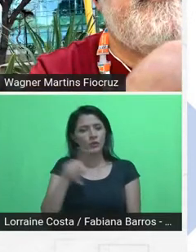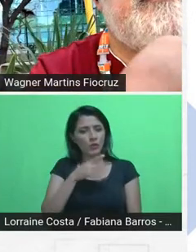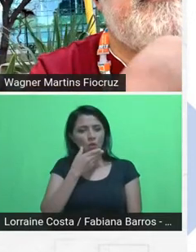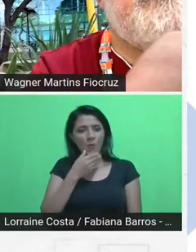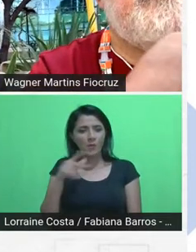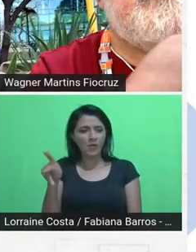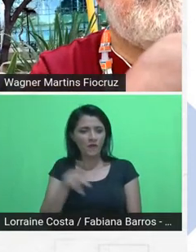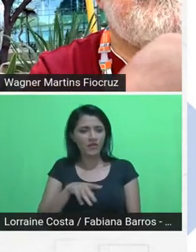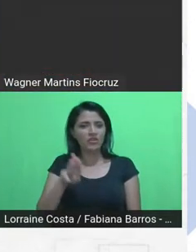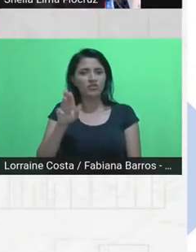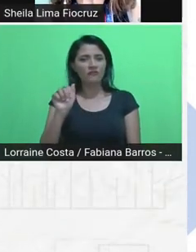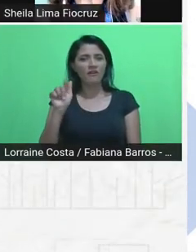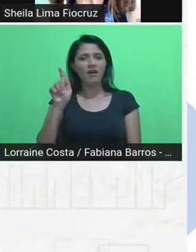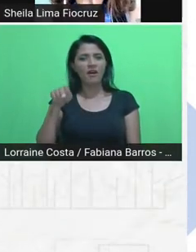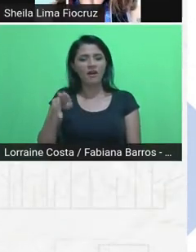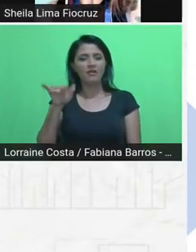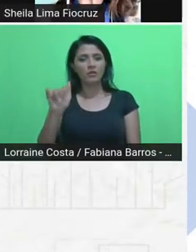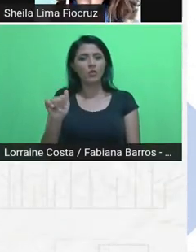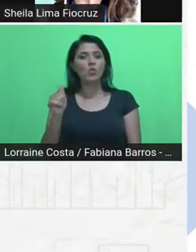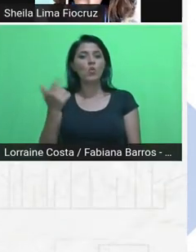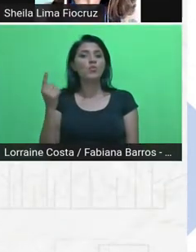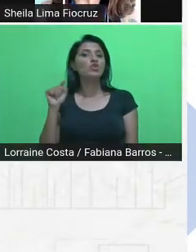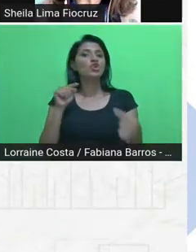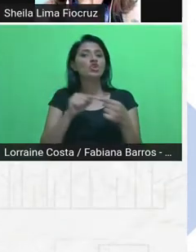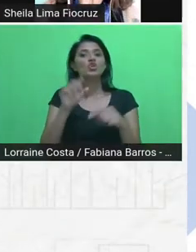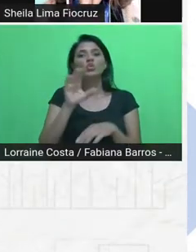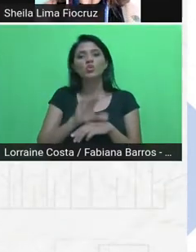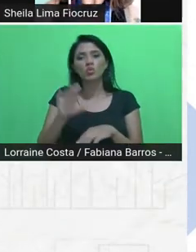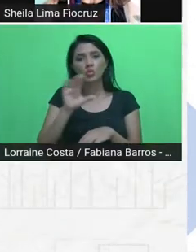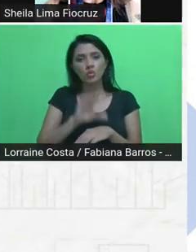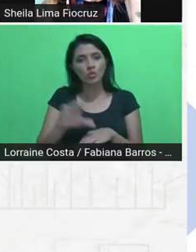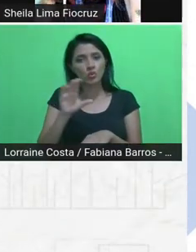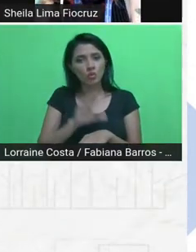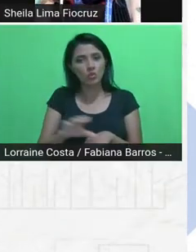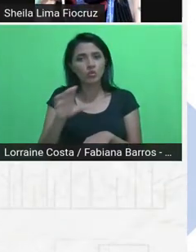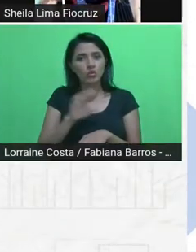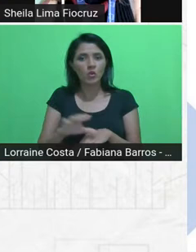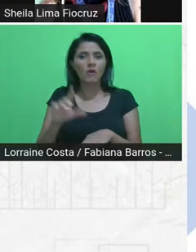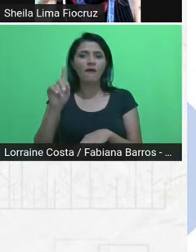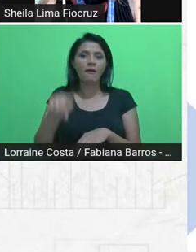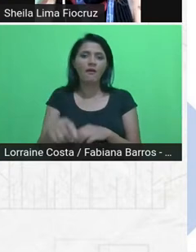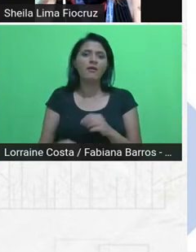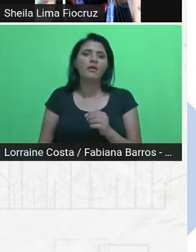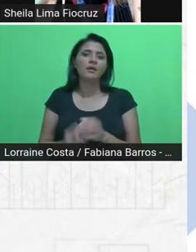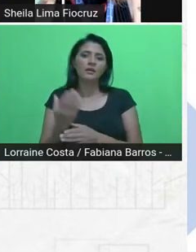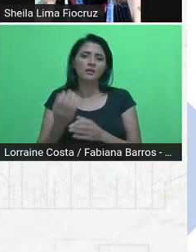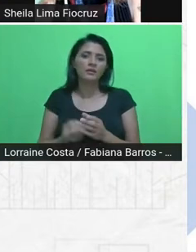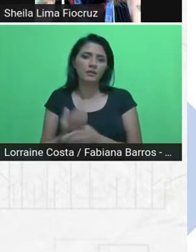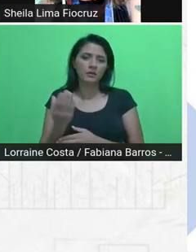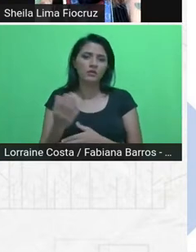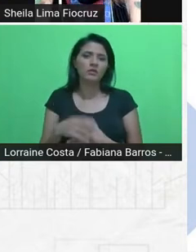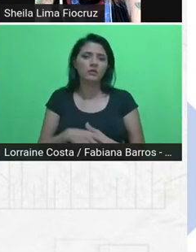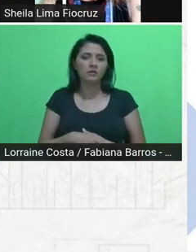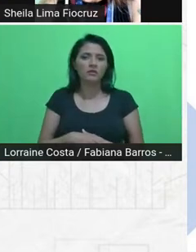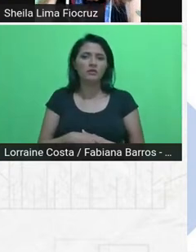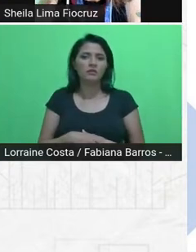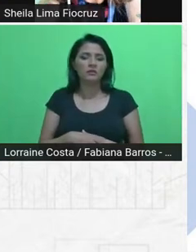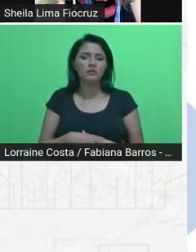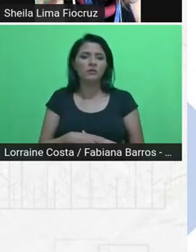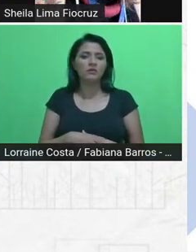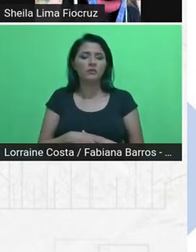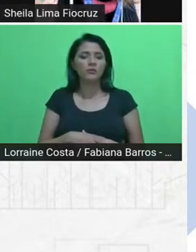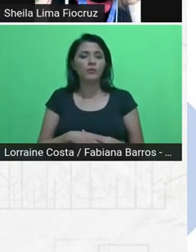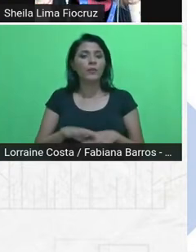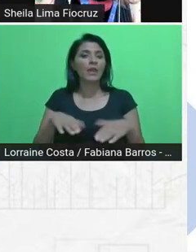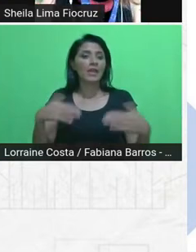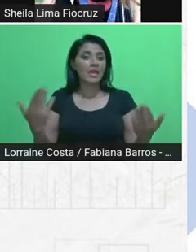os objetivos do curso é construir metodologias para a identificação de problemas complexos do território. E esses